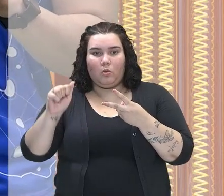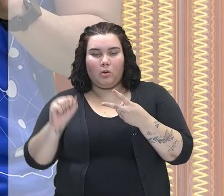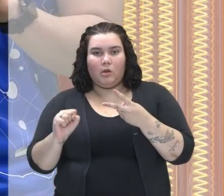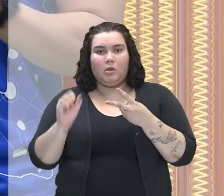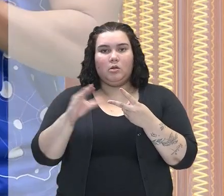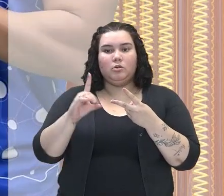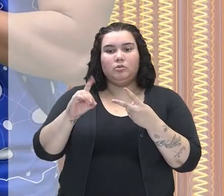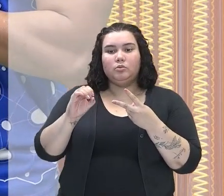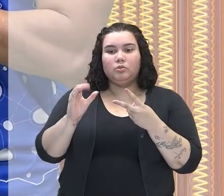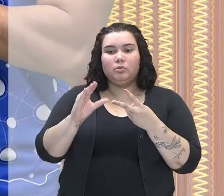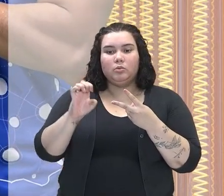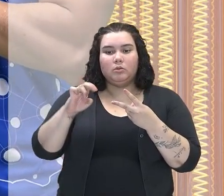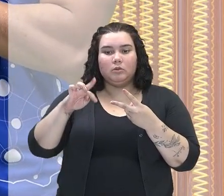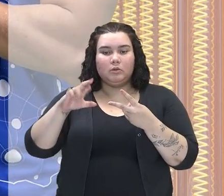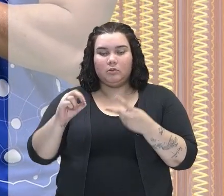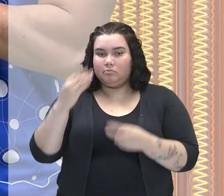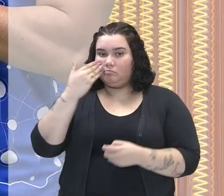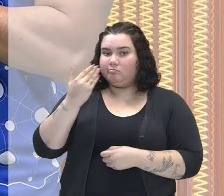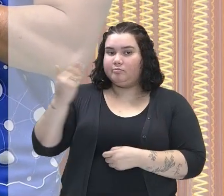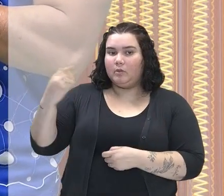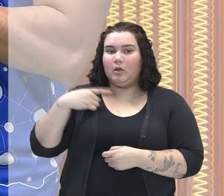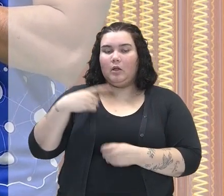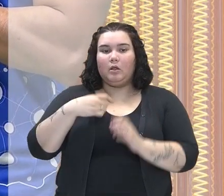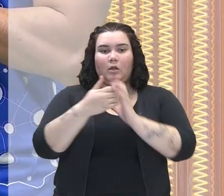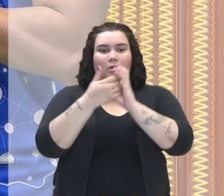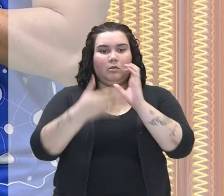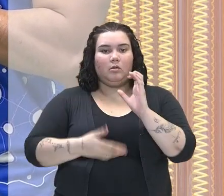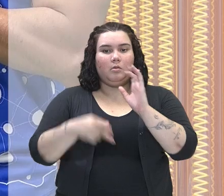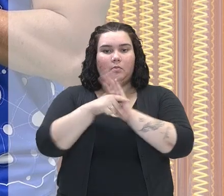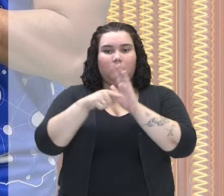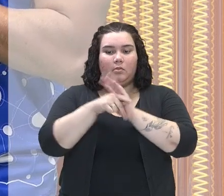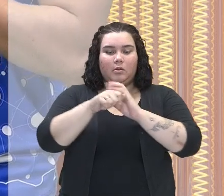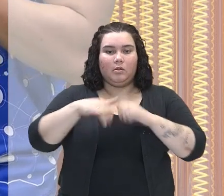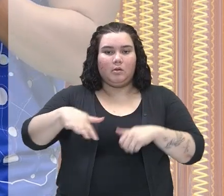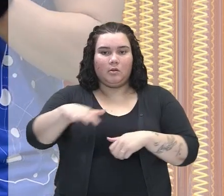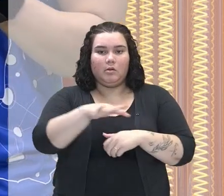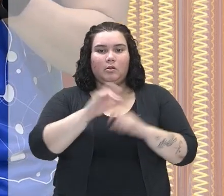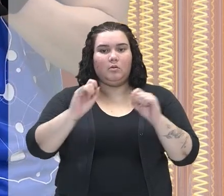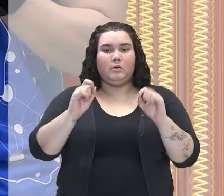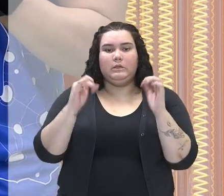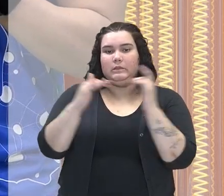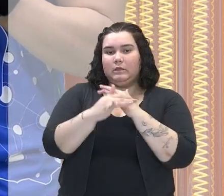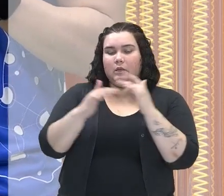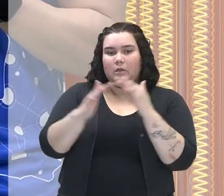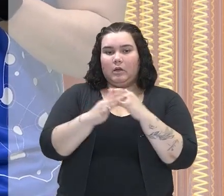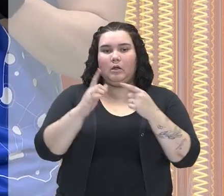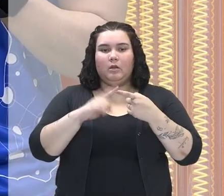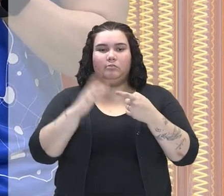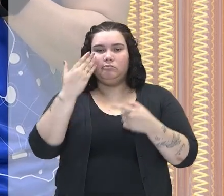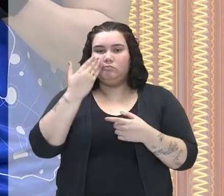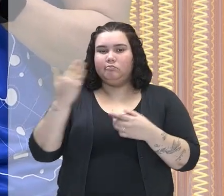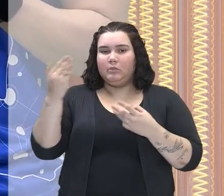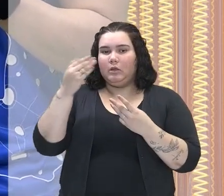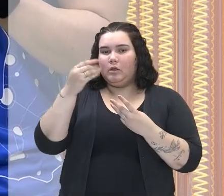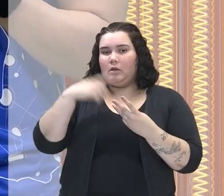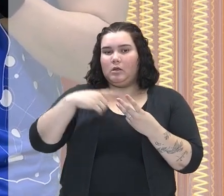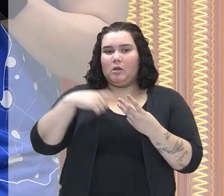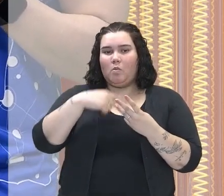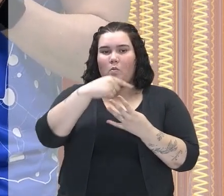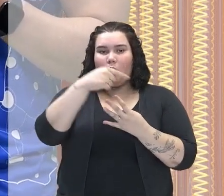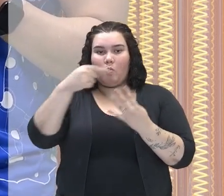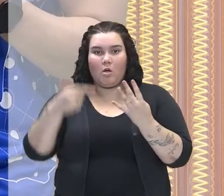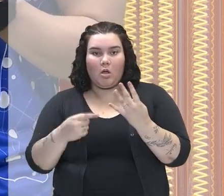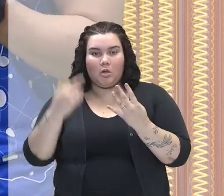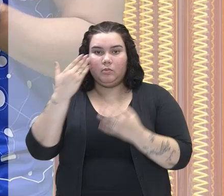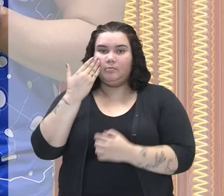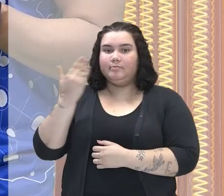distintas, né? A gente tem ali as colônias que fazem parte dessas colônias do centro, que são Nova York, Delaware, temos também